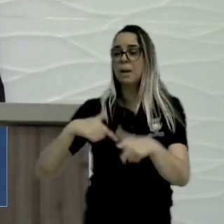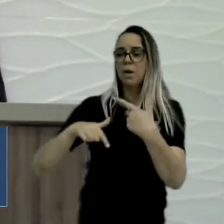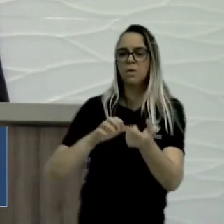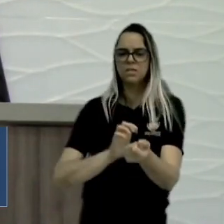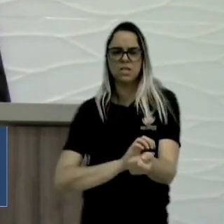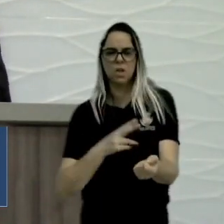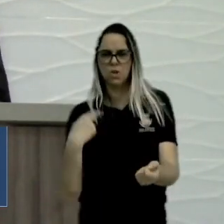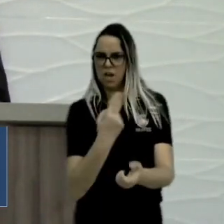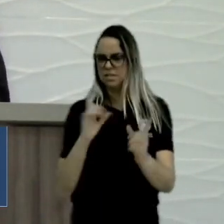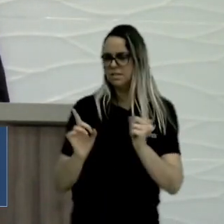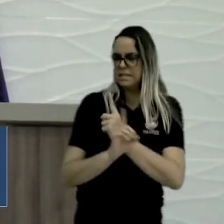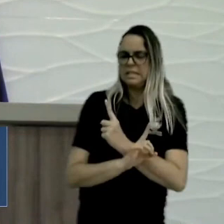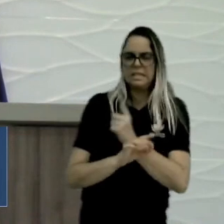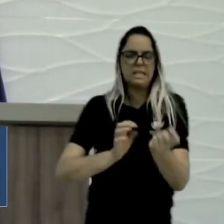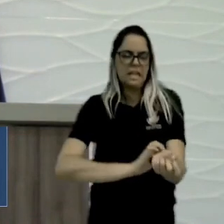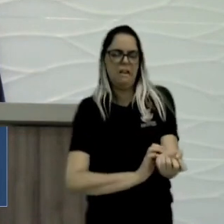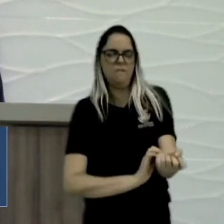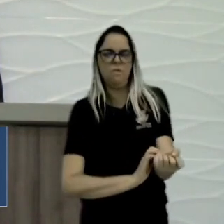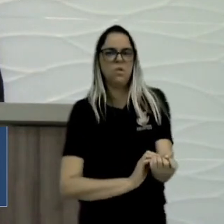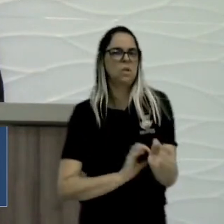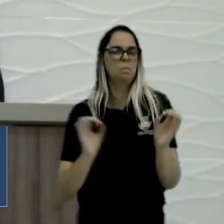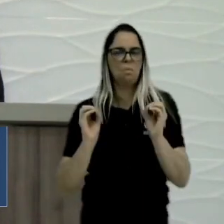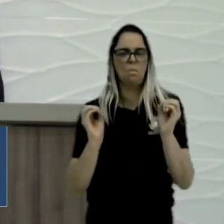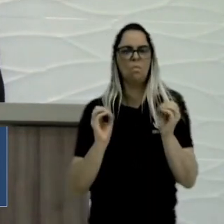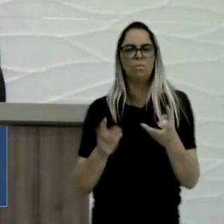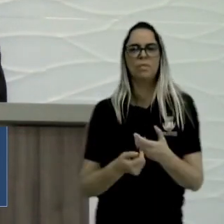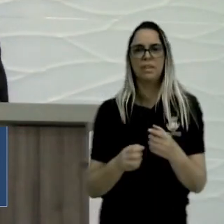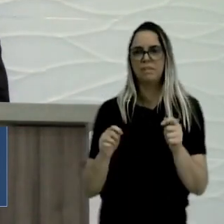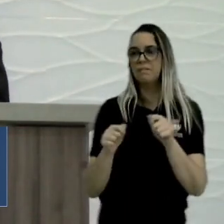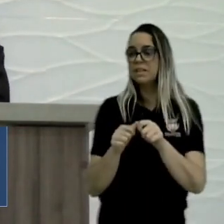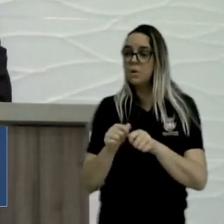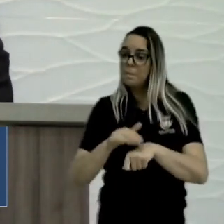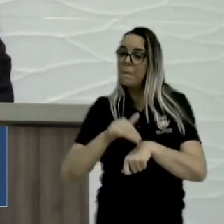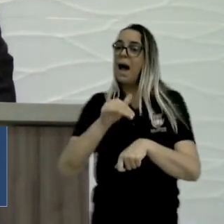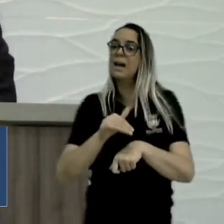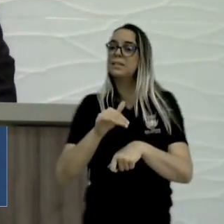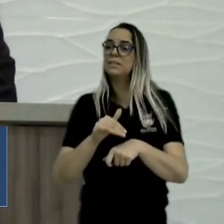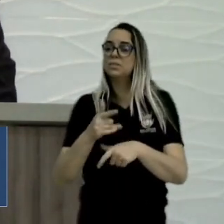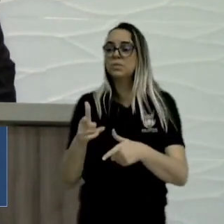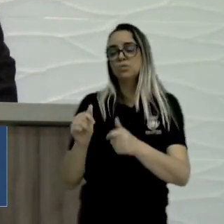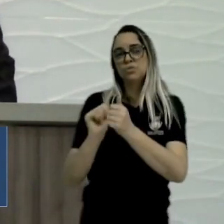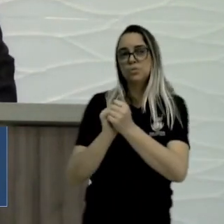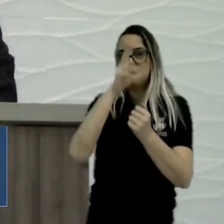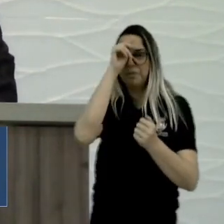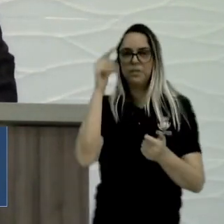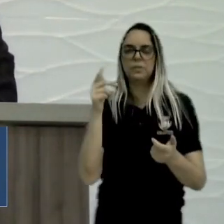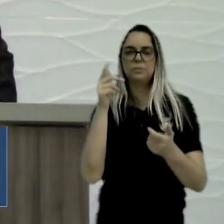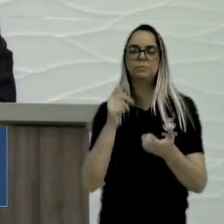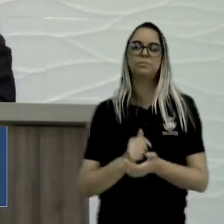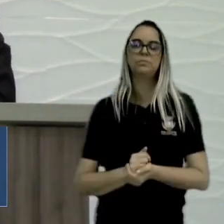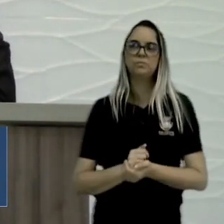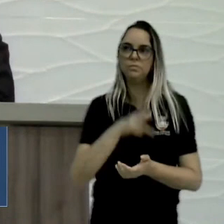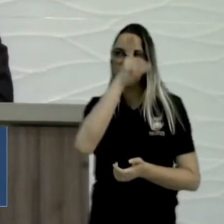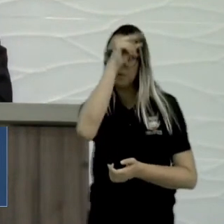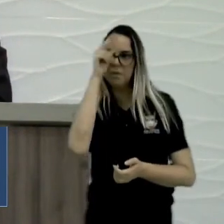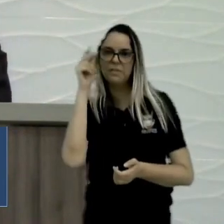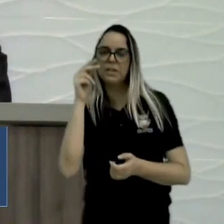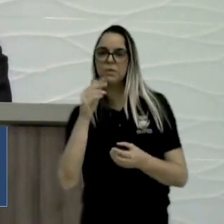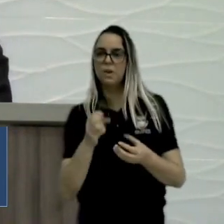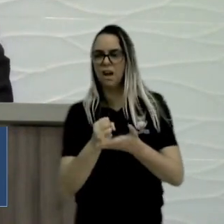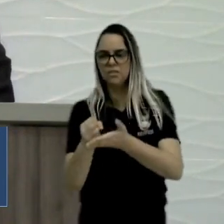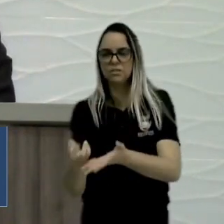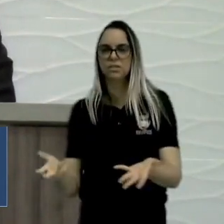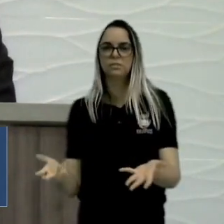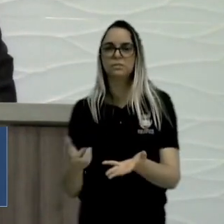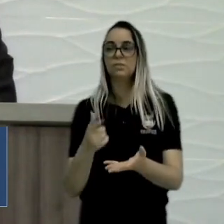nenhum, fazendo muito mais do que os vereadores da situação com as condições que os prefeitos lhe dão. Não estou falando do